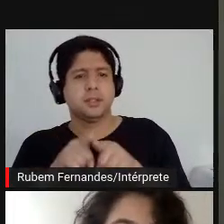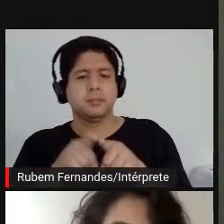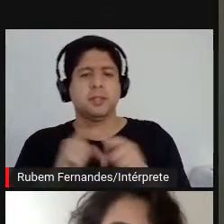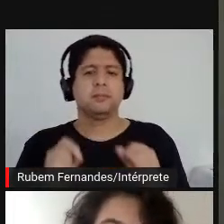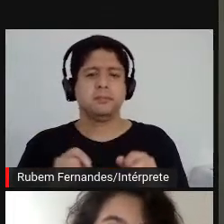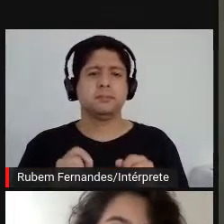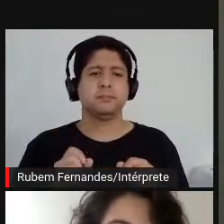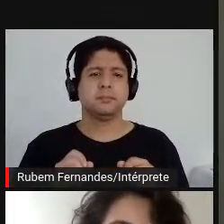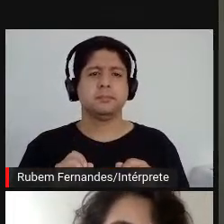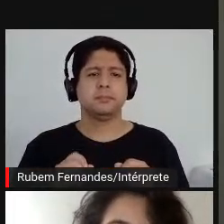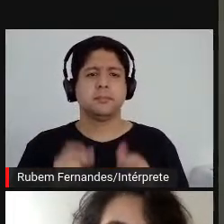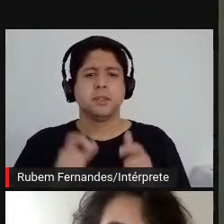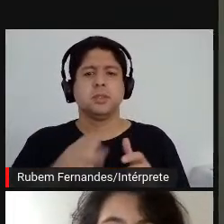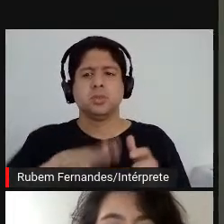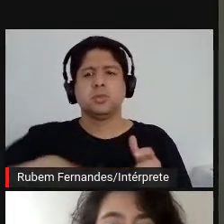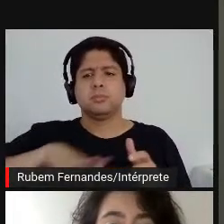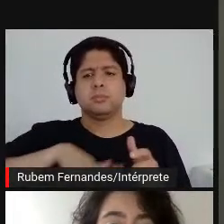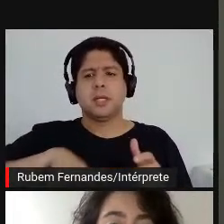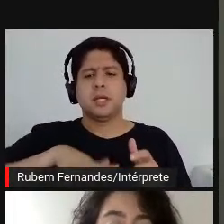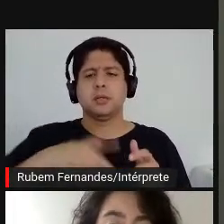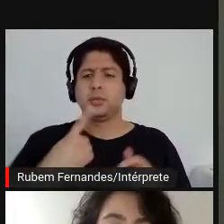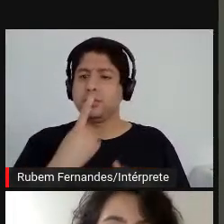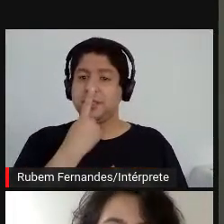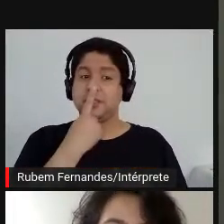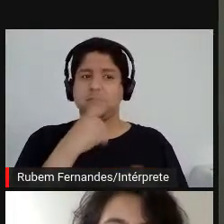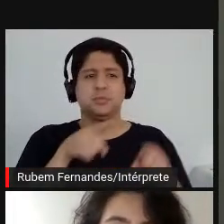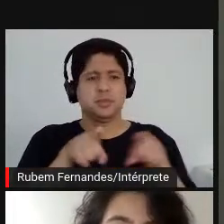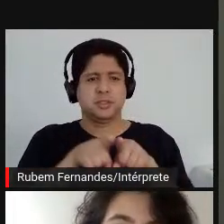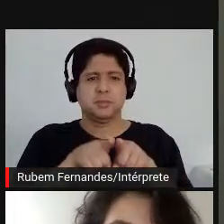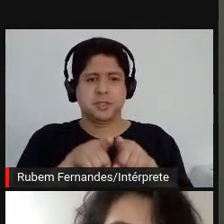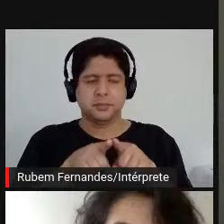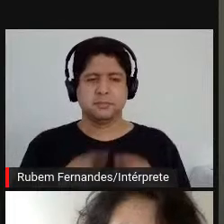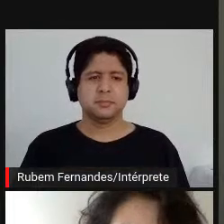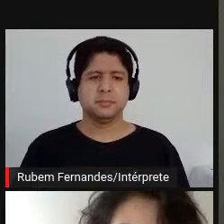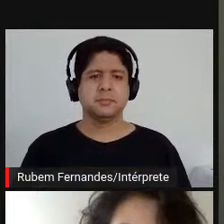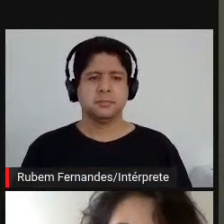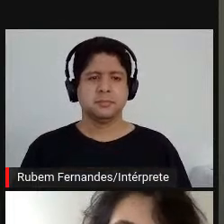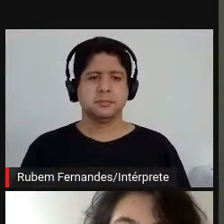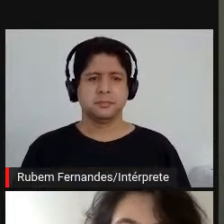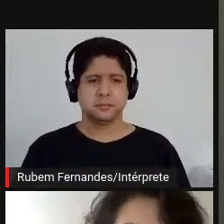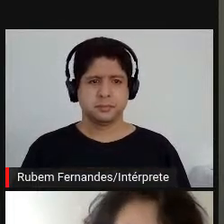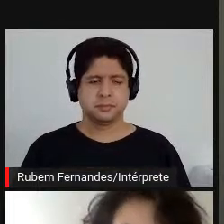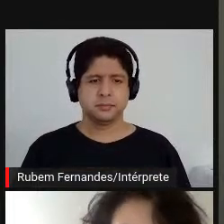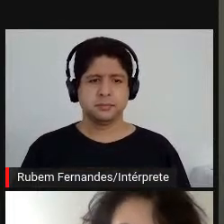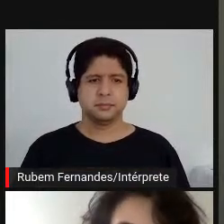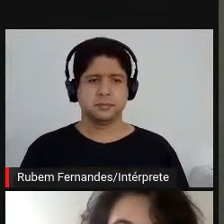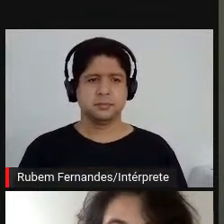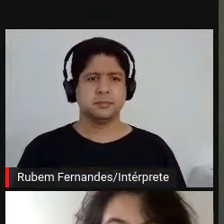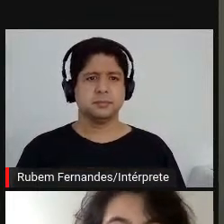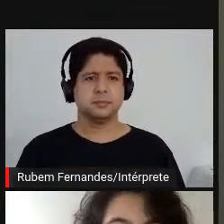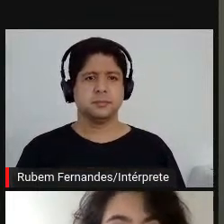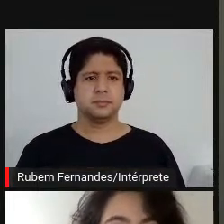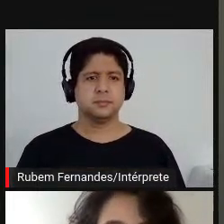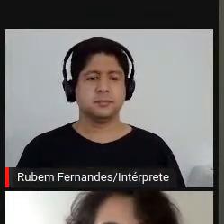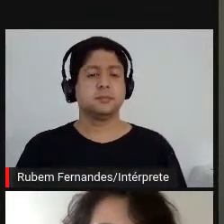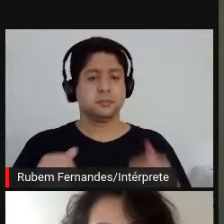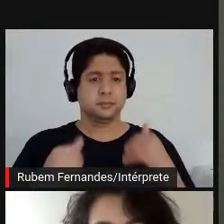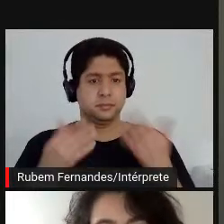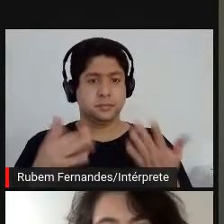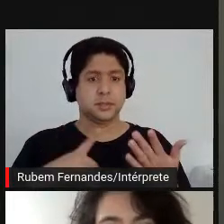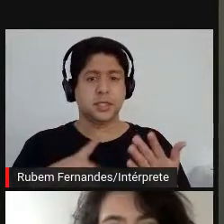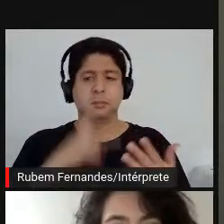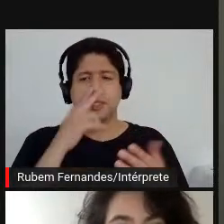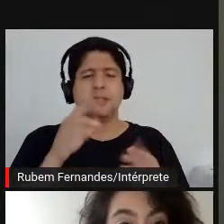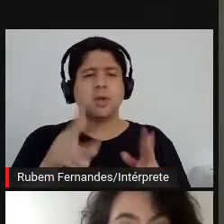no fora do espaço íntimo das pessoas. Então, tem essa dobra